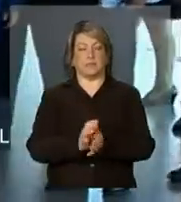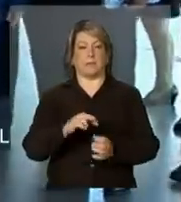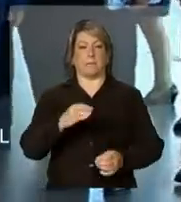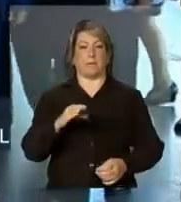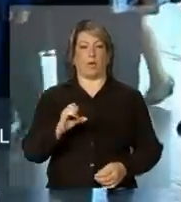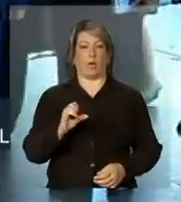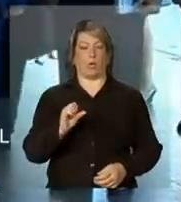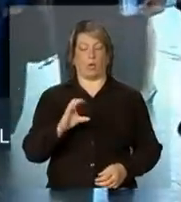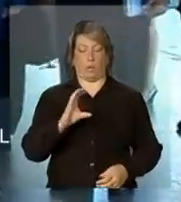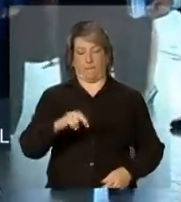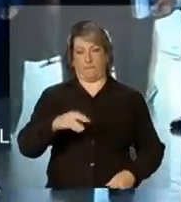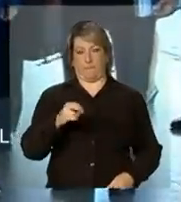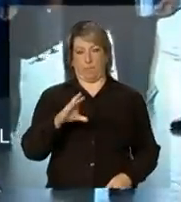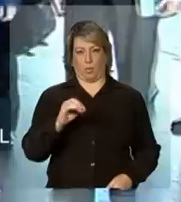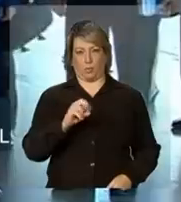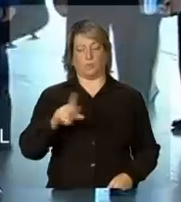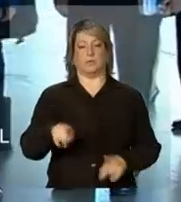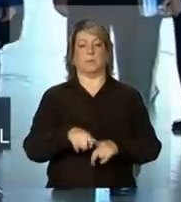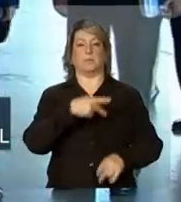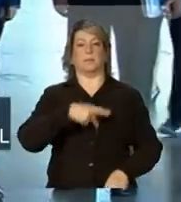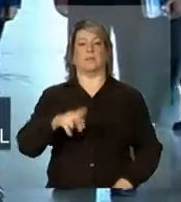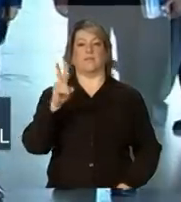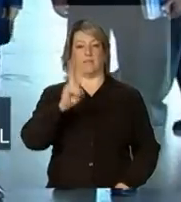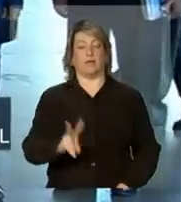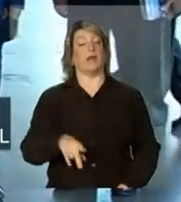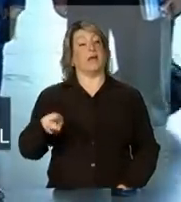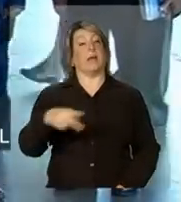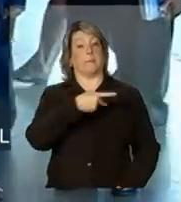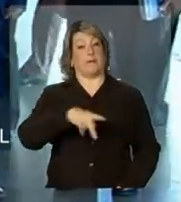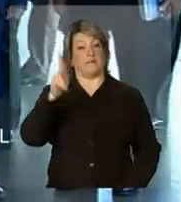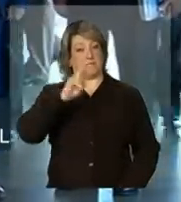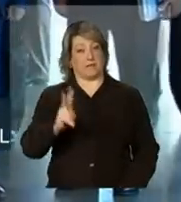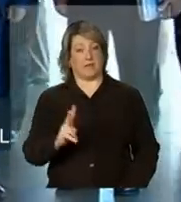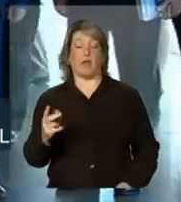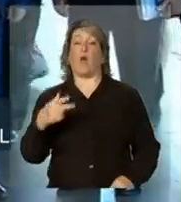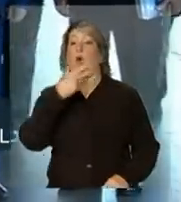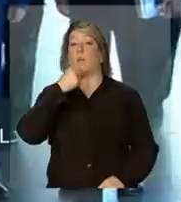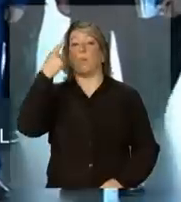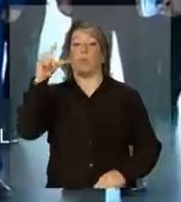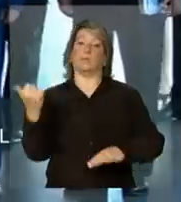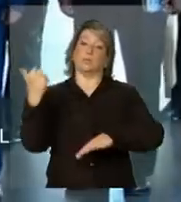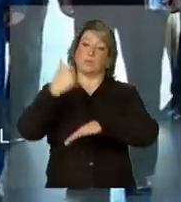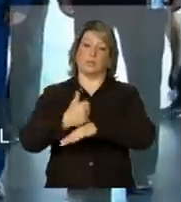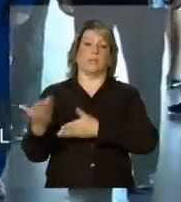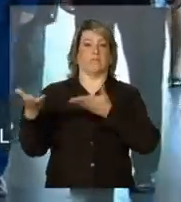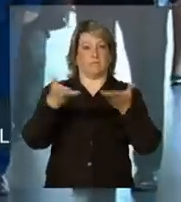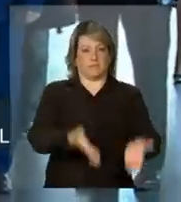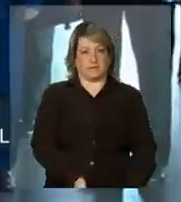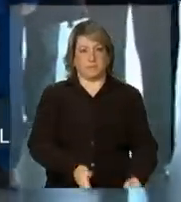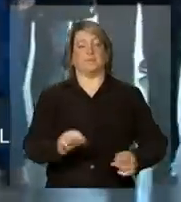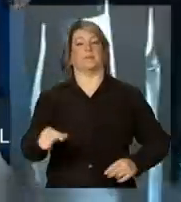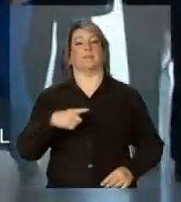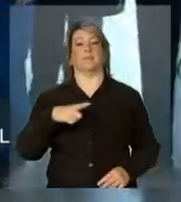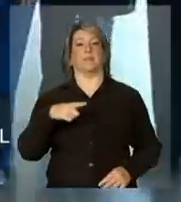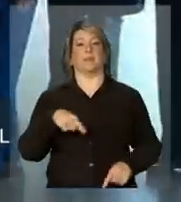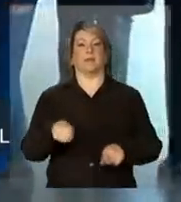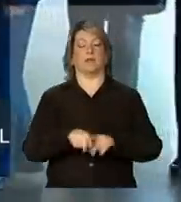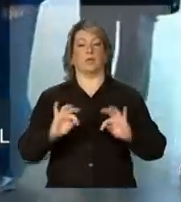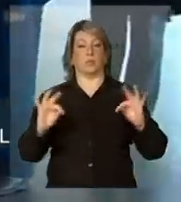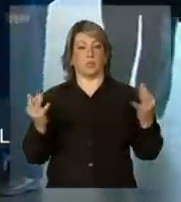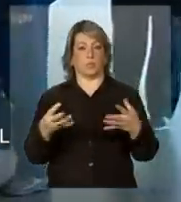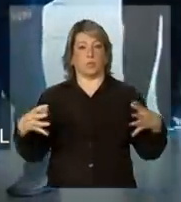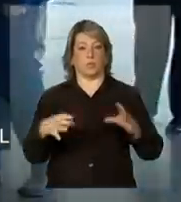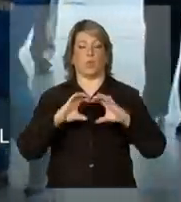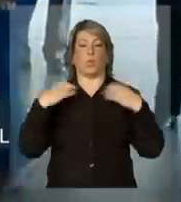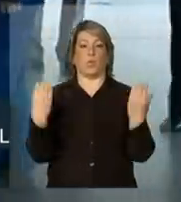O presidente Hugo Chávez deve enviar um representante. Os chefes de Estado participam da cúpula do Mercosul. No segundo